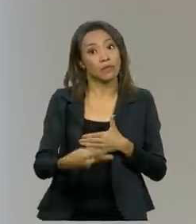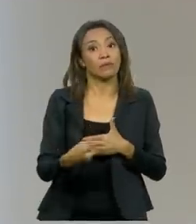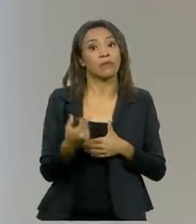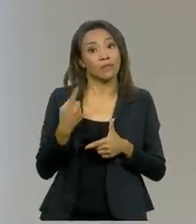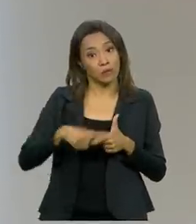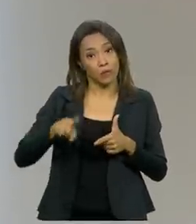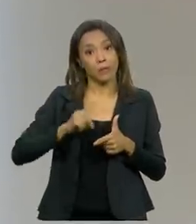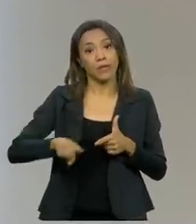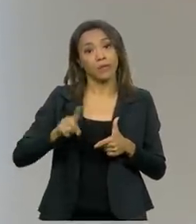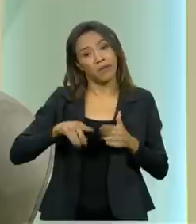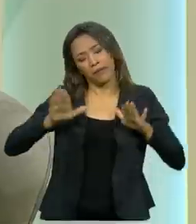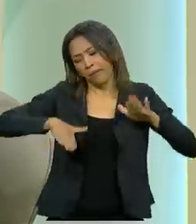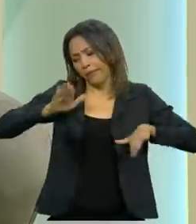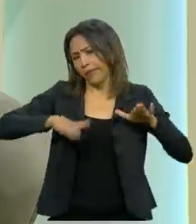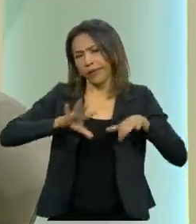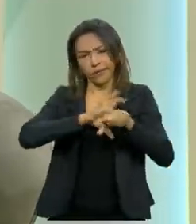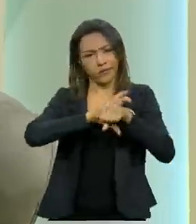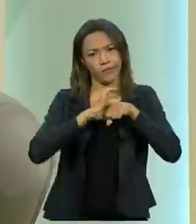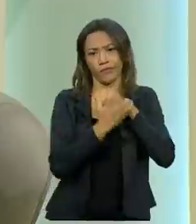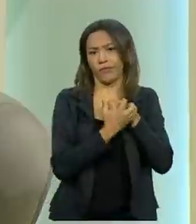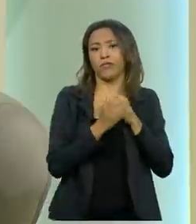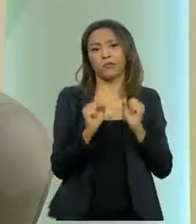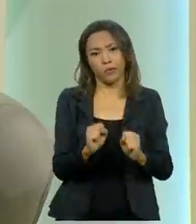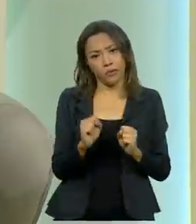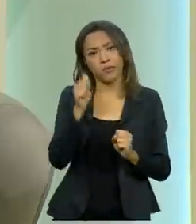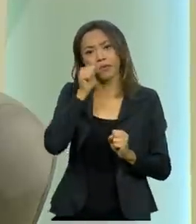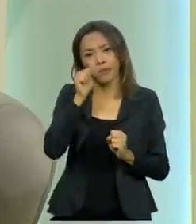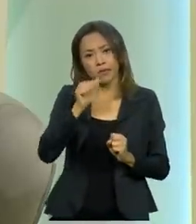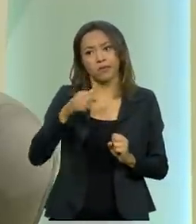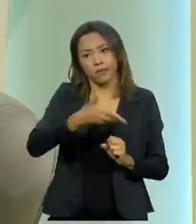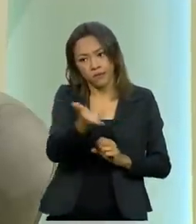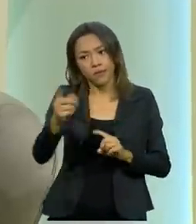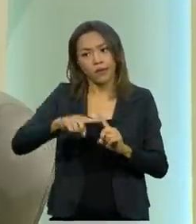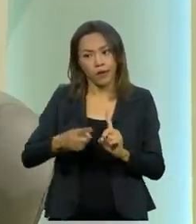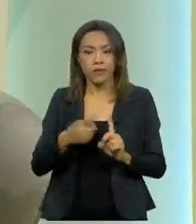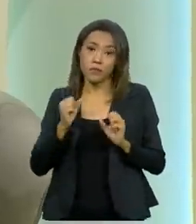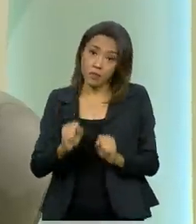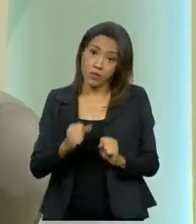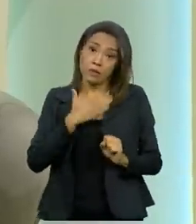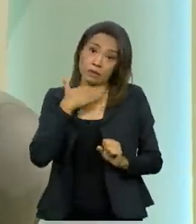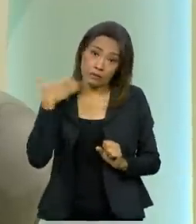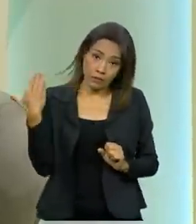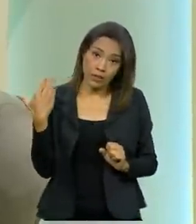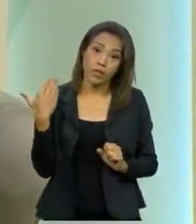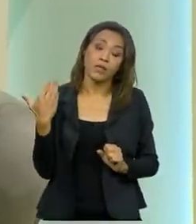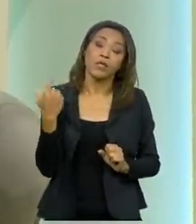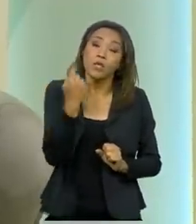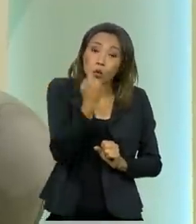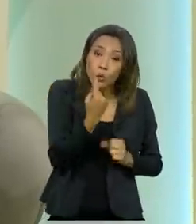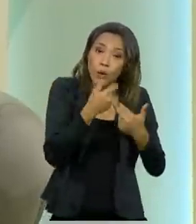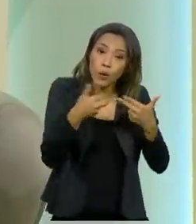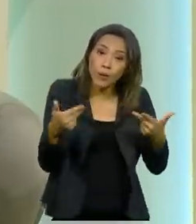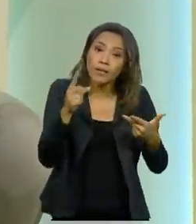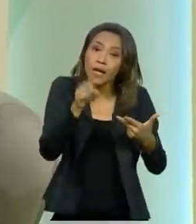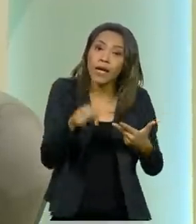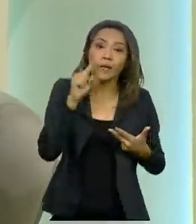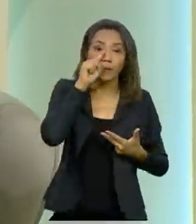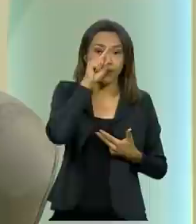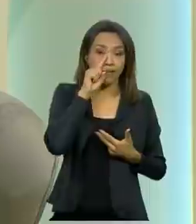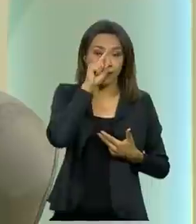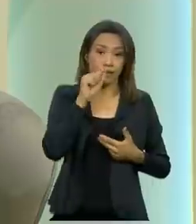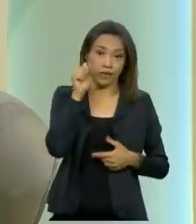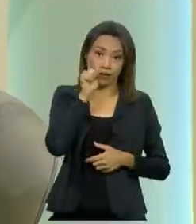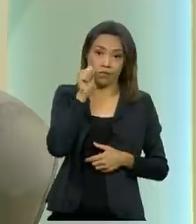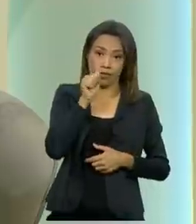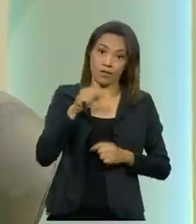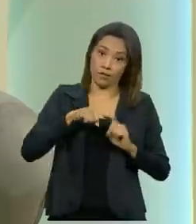Independente de Covid-19, gestantes, elas podem morrer. E um dos aspectos é o risco que a gestante